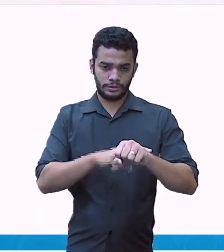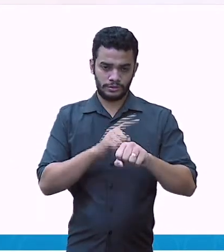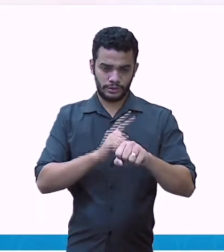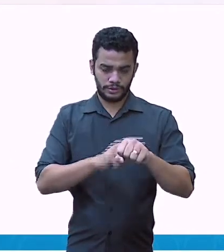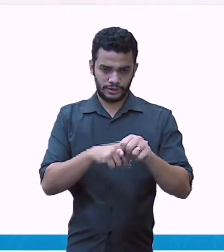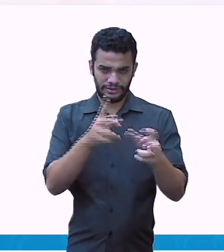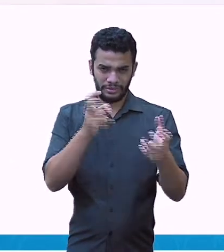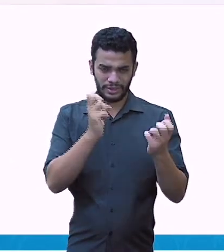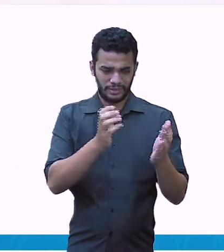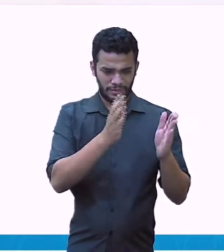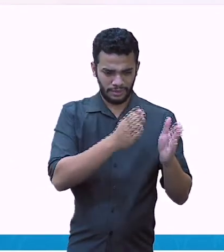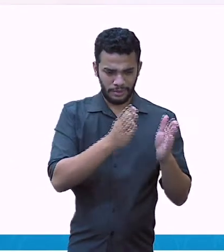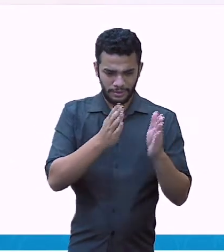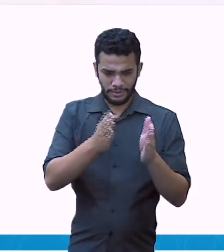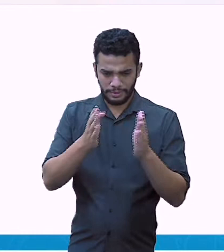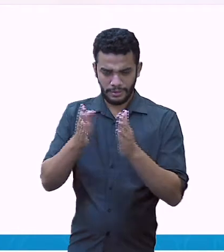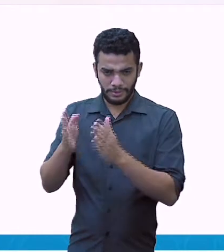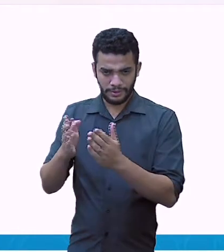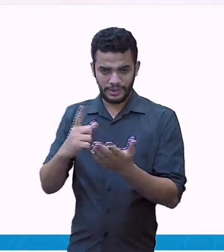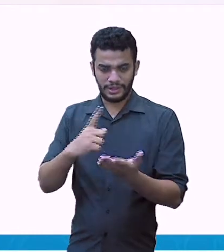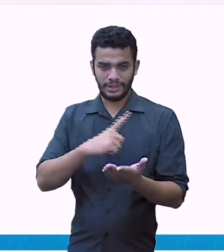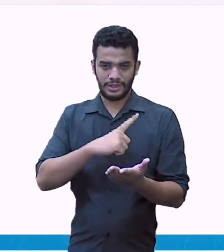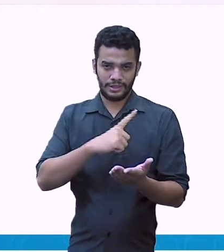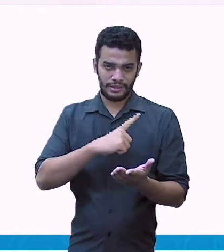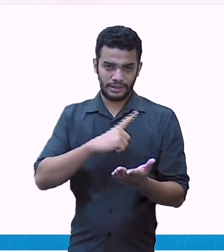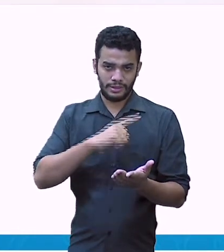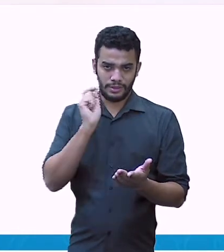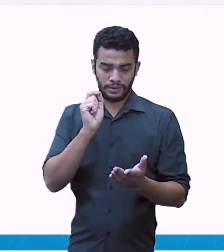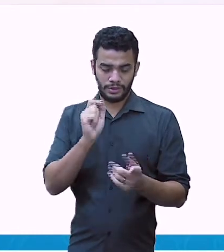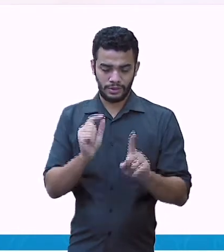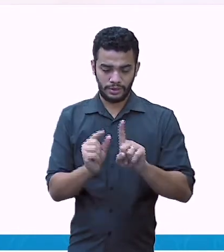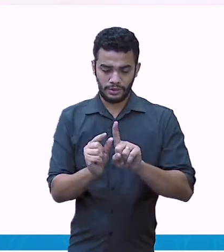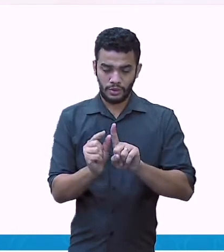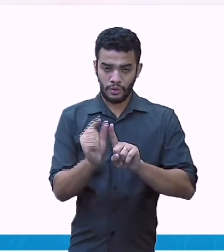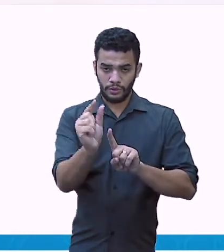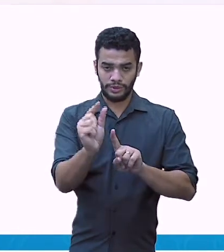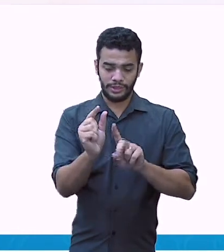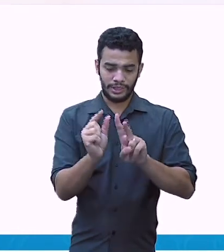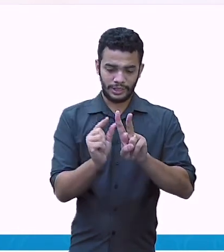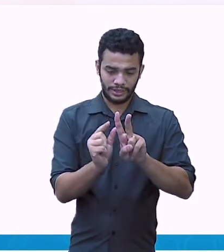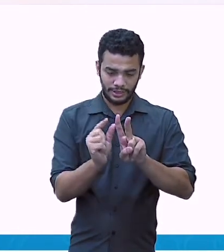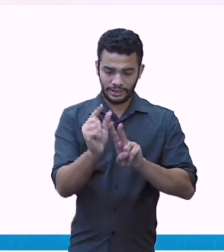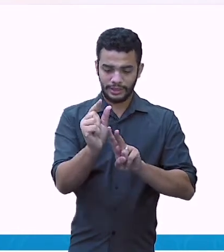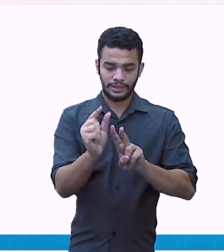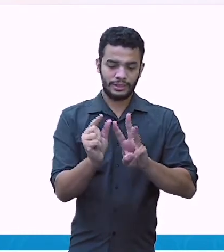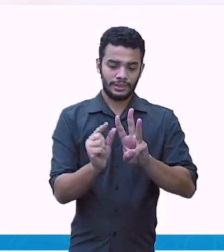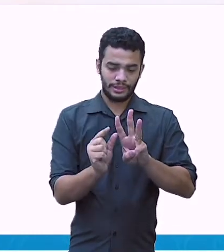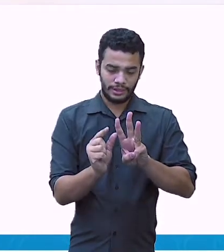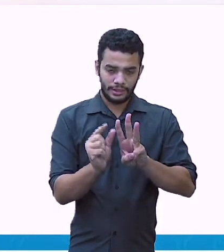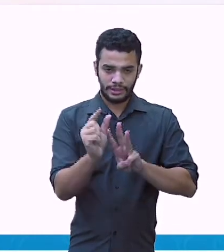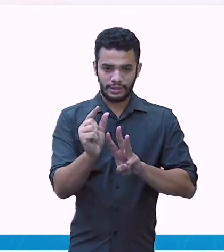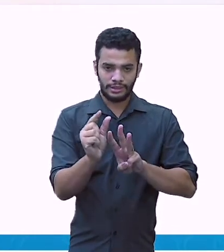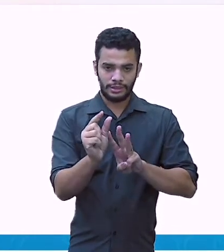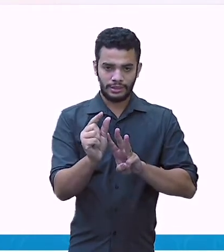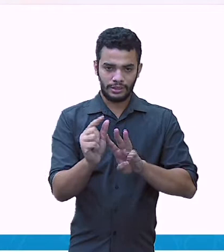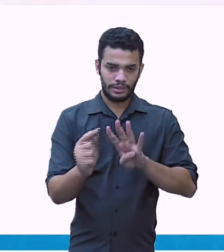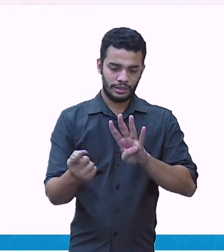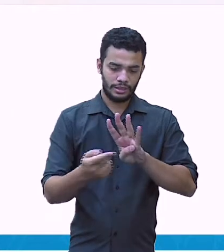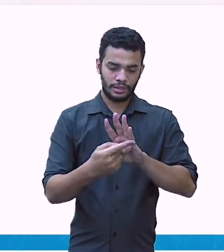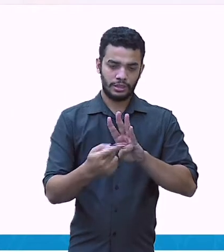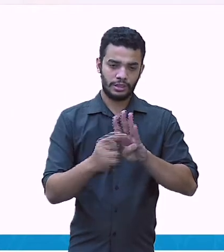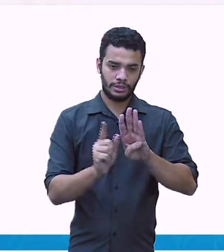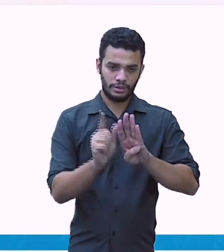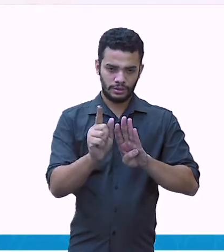ordem, olha, eu tenho unidade, dezenas, centenas e unidade de milhar. Então, aqui, lembrando,